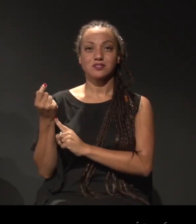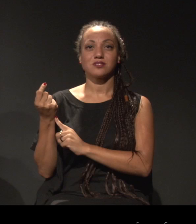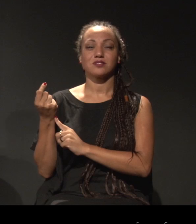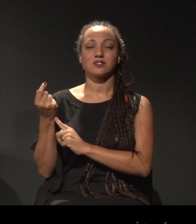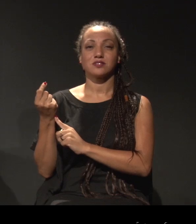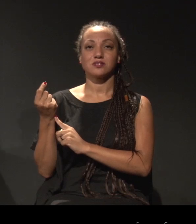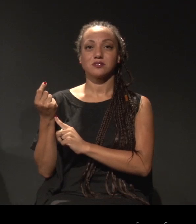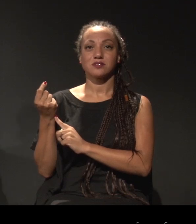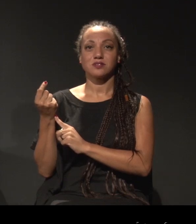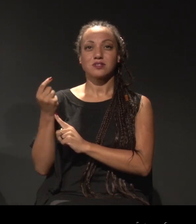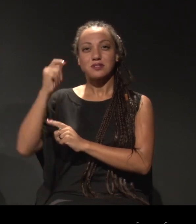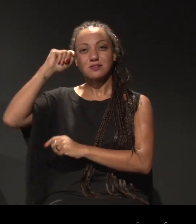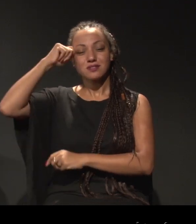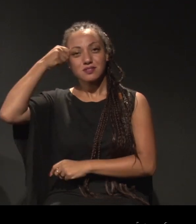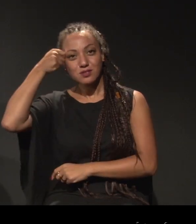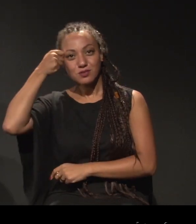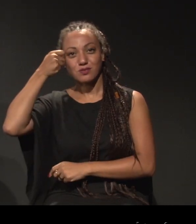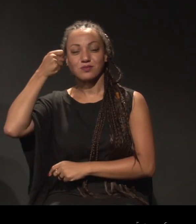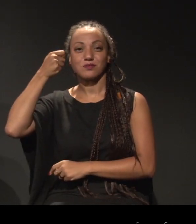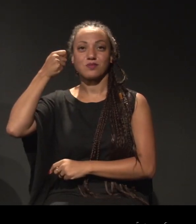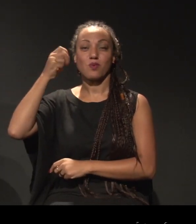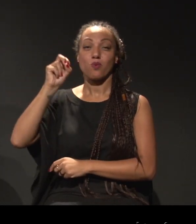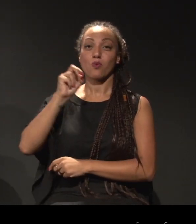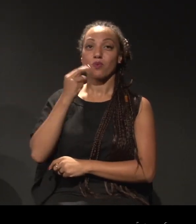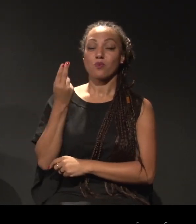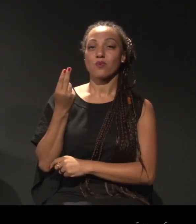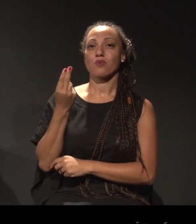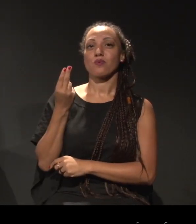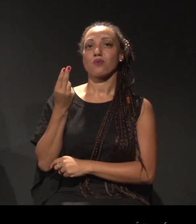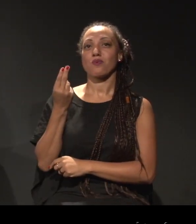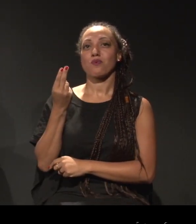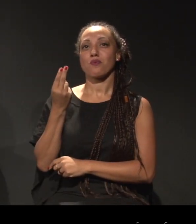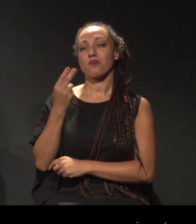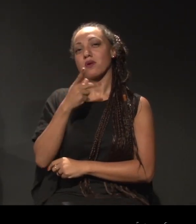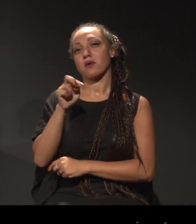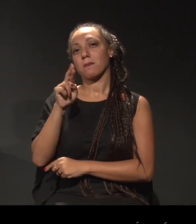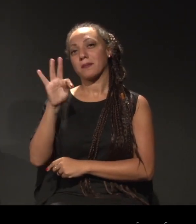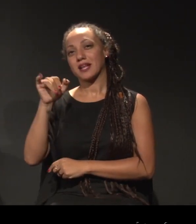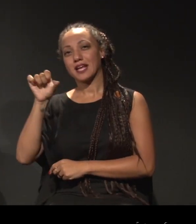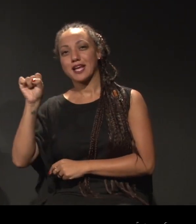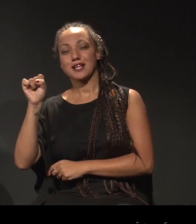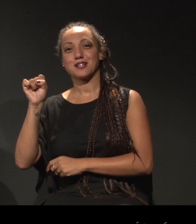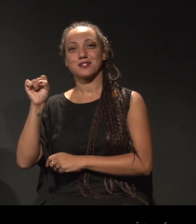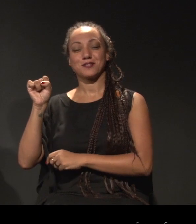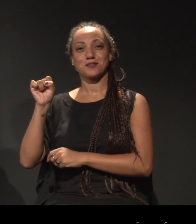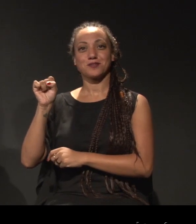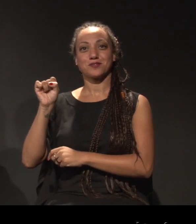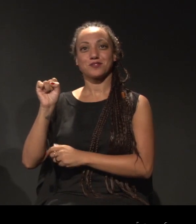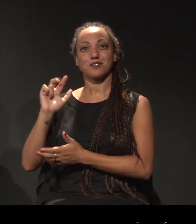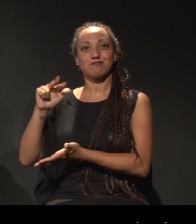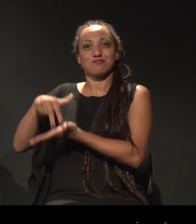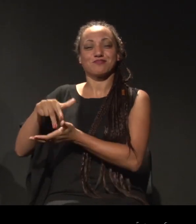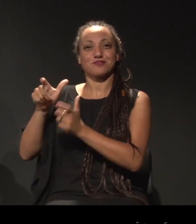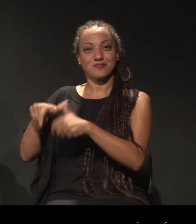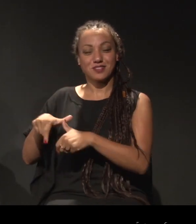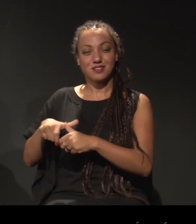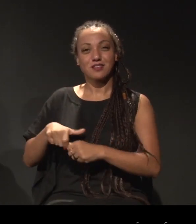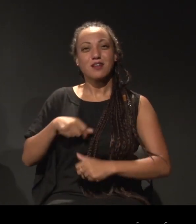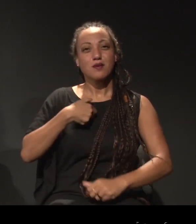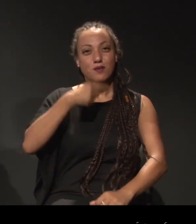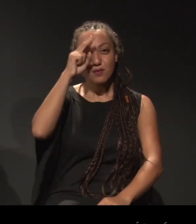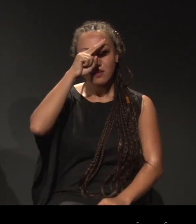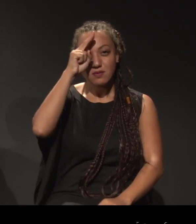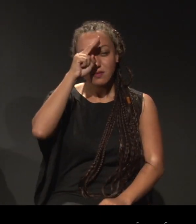negros ou pretos que passavam por aquele lugar. Eu me lembro